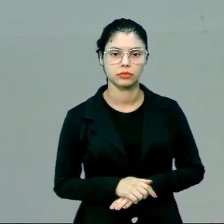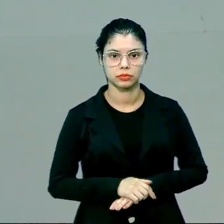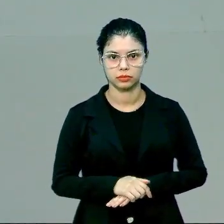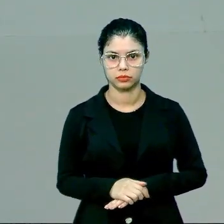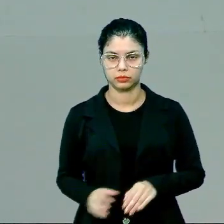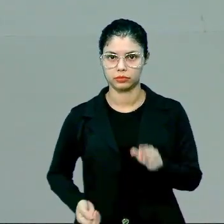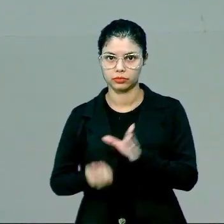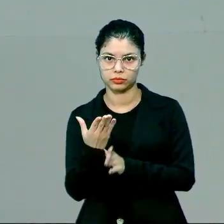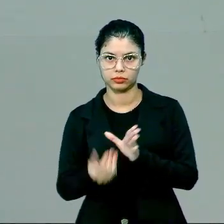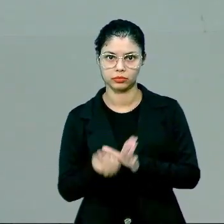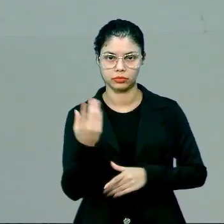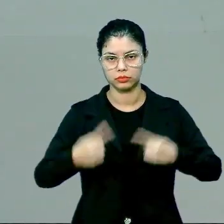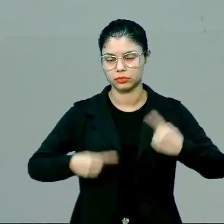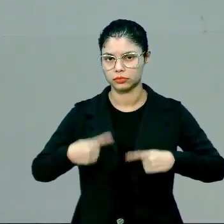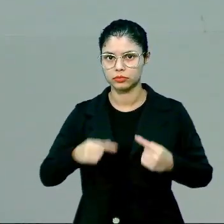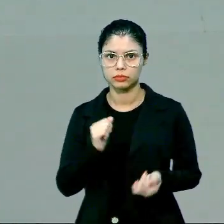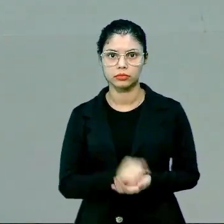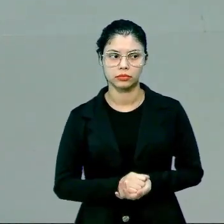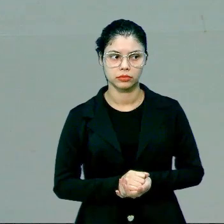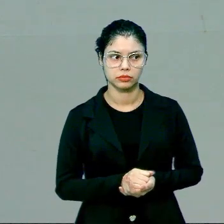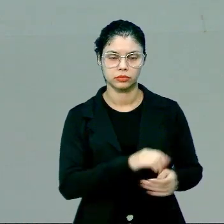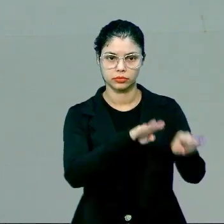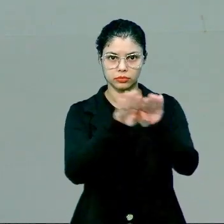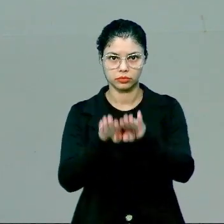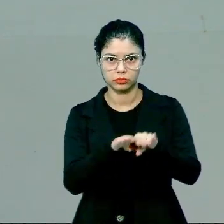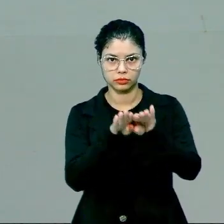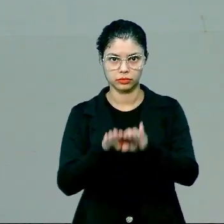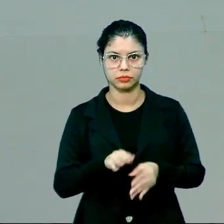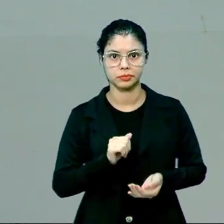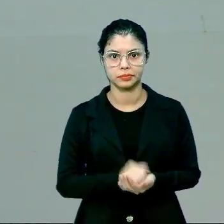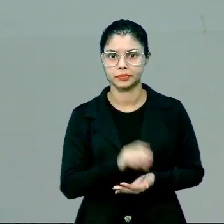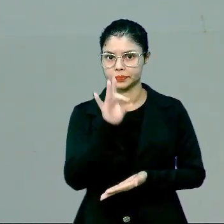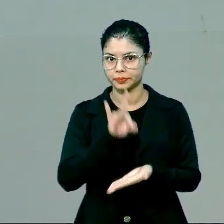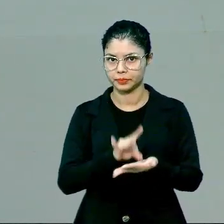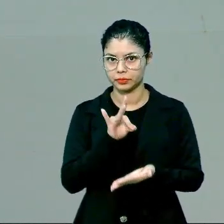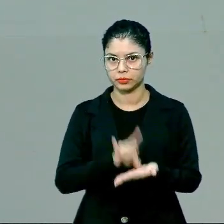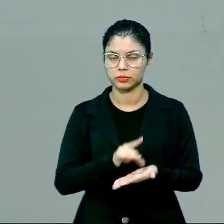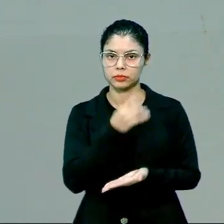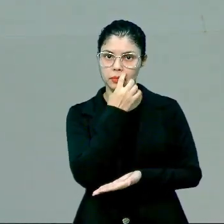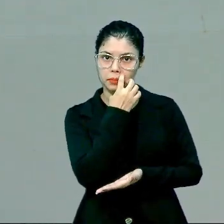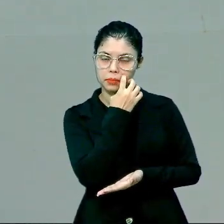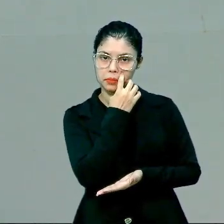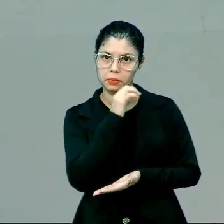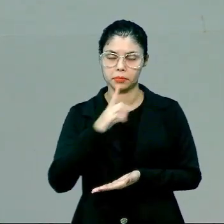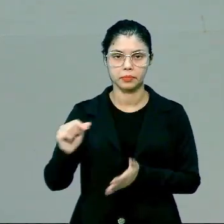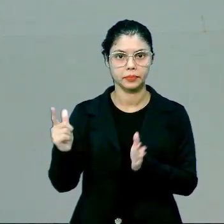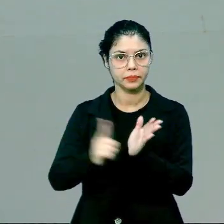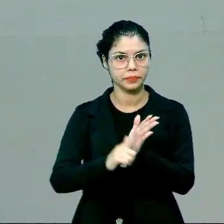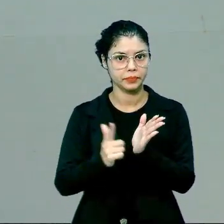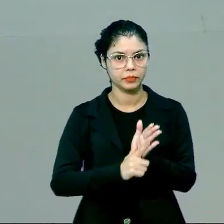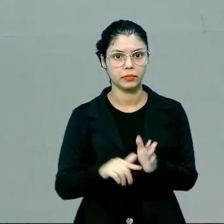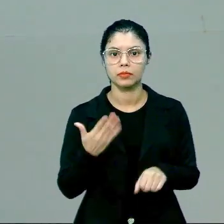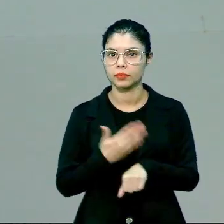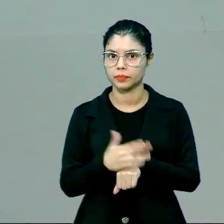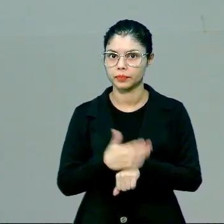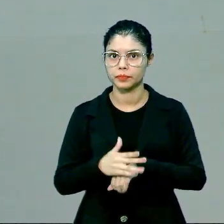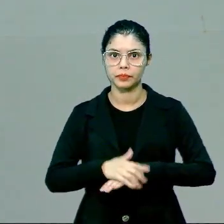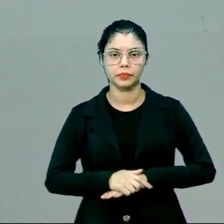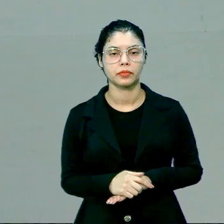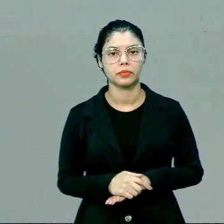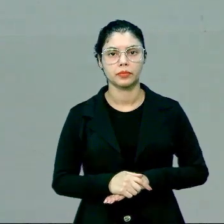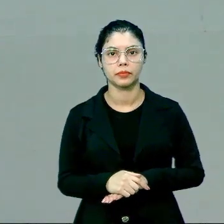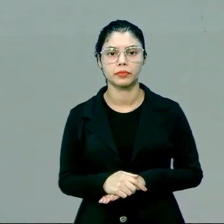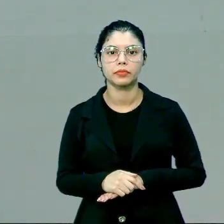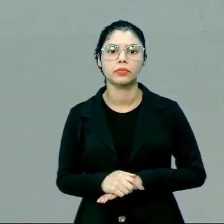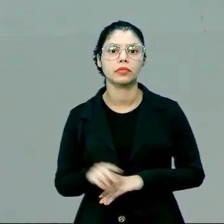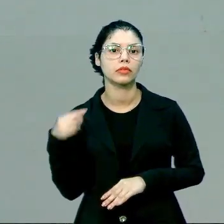produzir políticas para que essa igualdade, ela se torne realmente, saia do papel e ela se torne mais prática. Mas